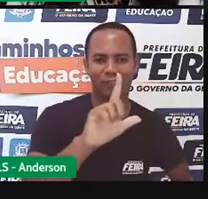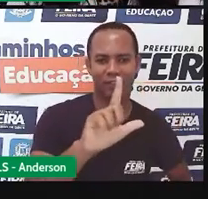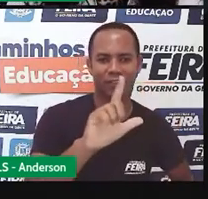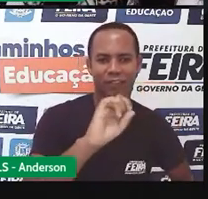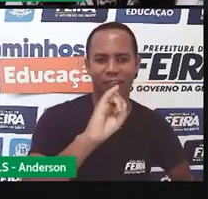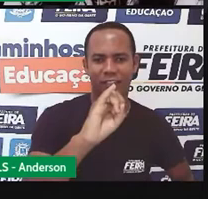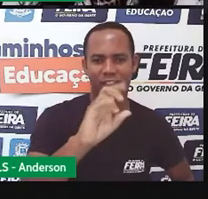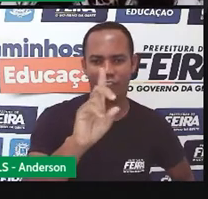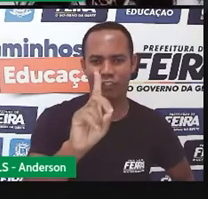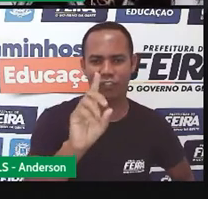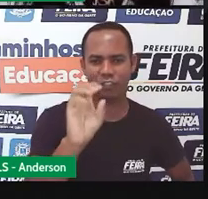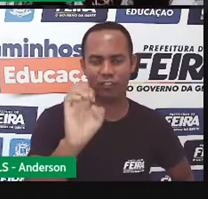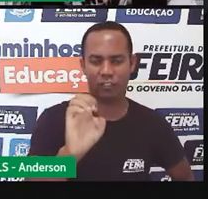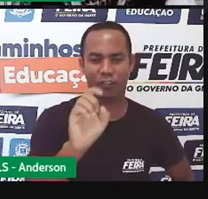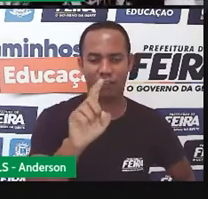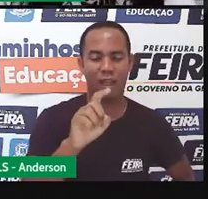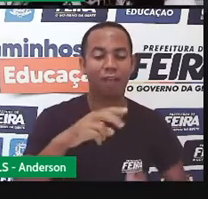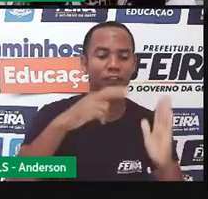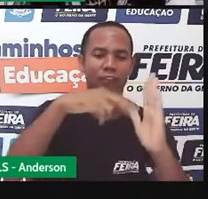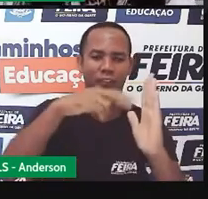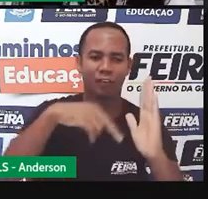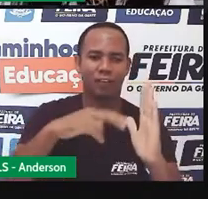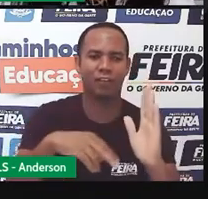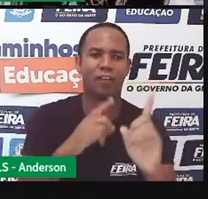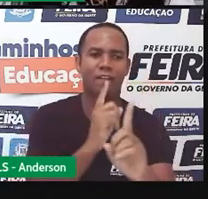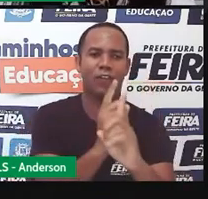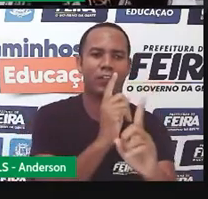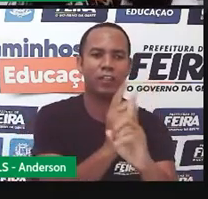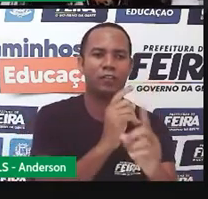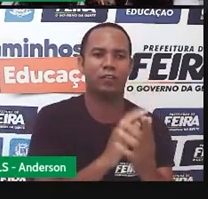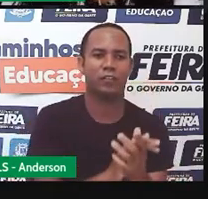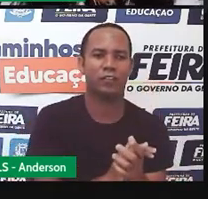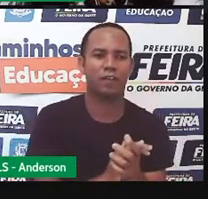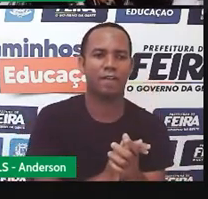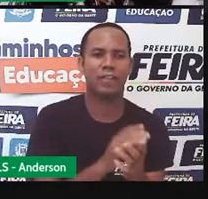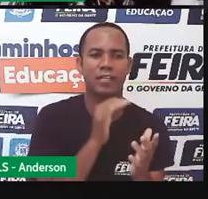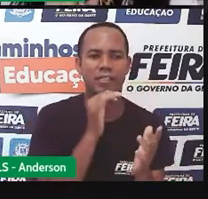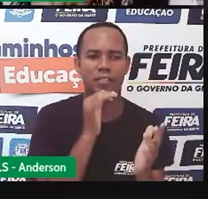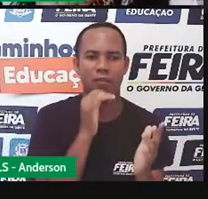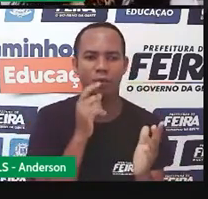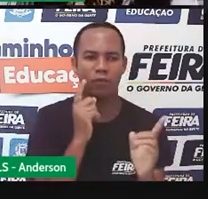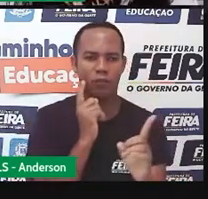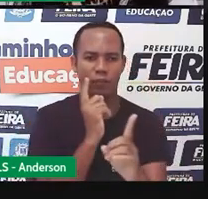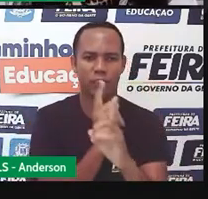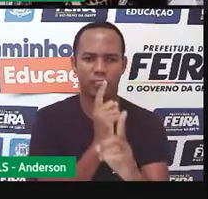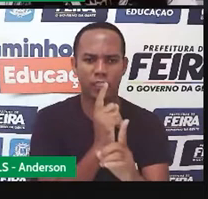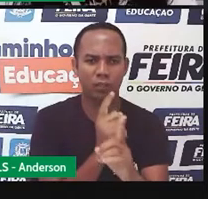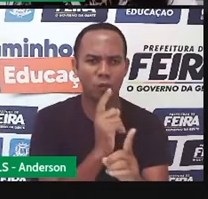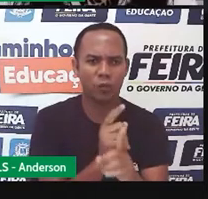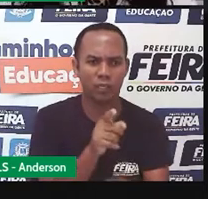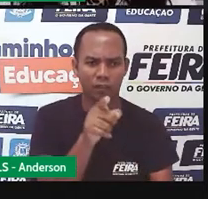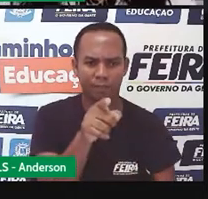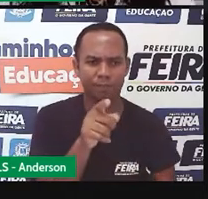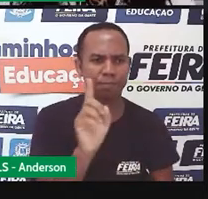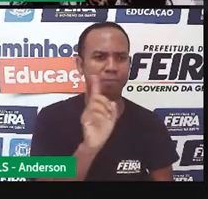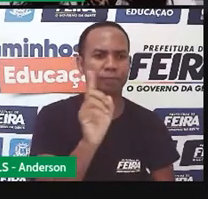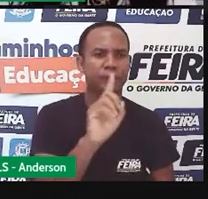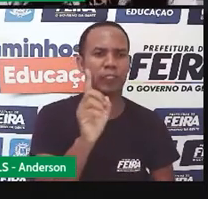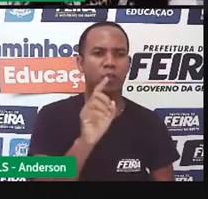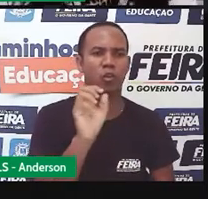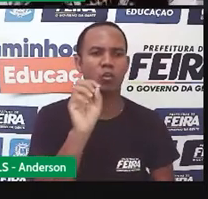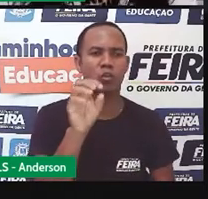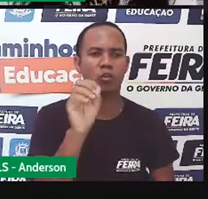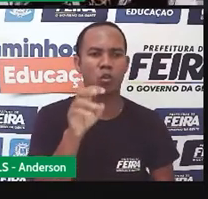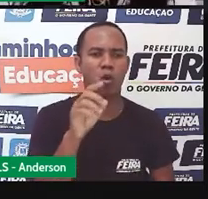Ao você fazer a leitura do primeiro parágrafo de uma notícia, você não encontrará essas questões. Você